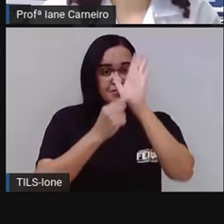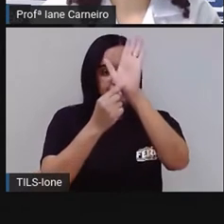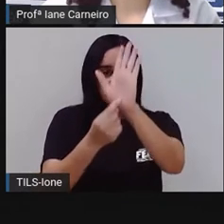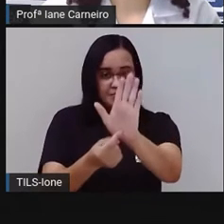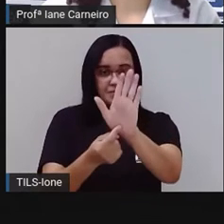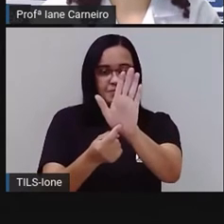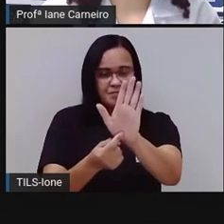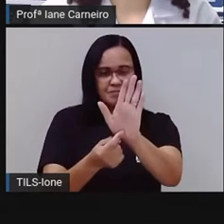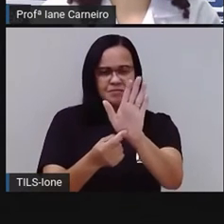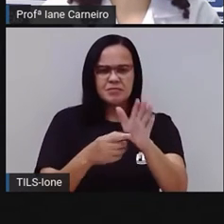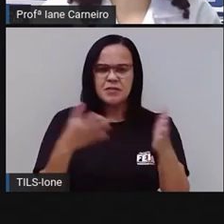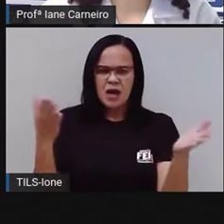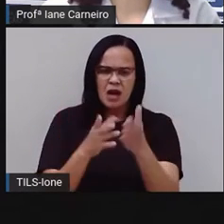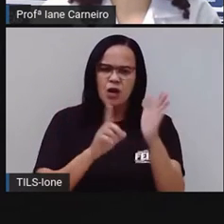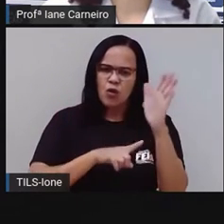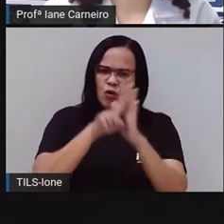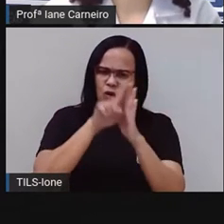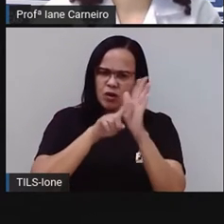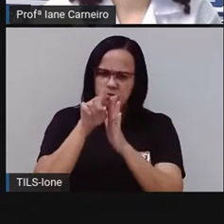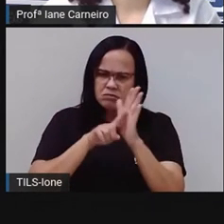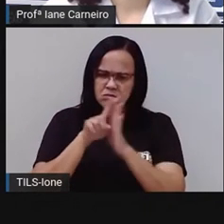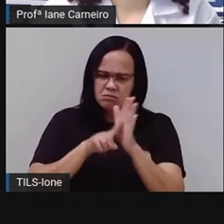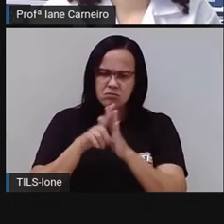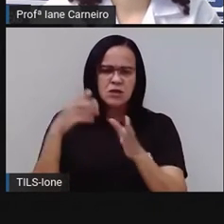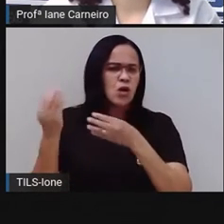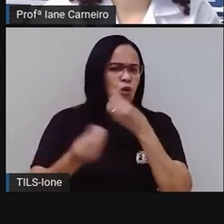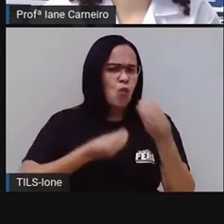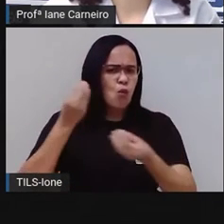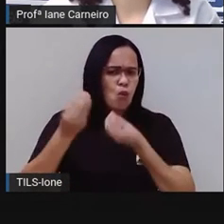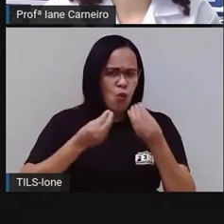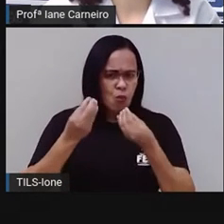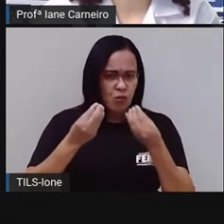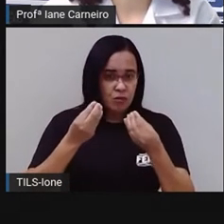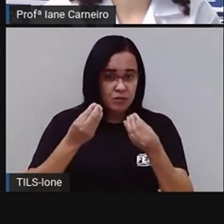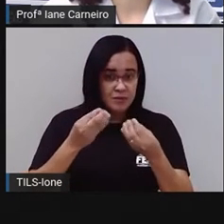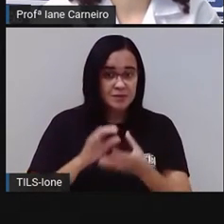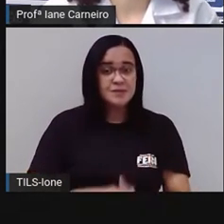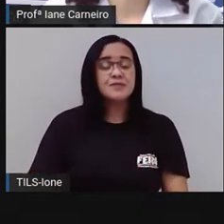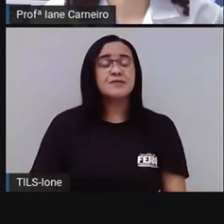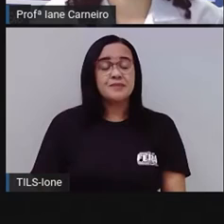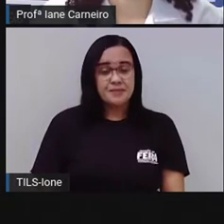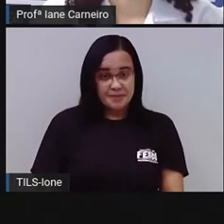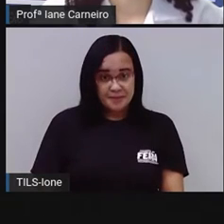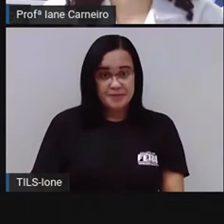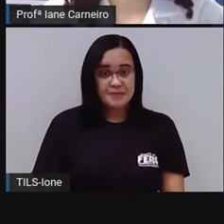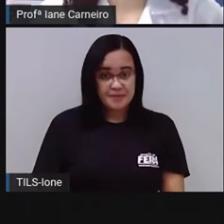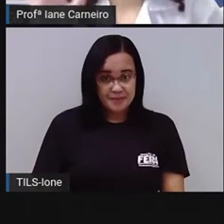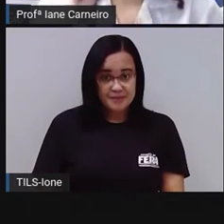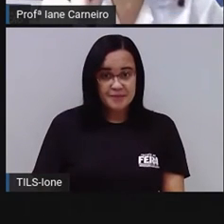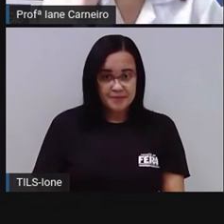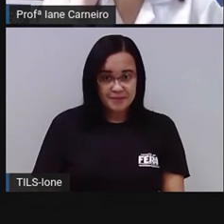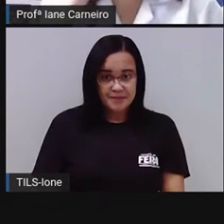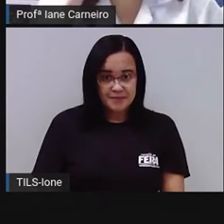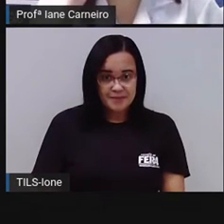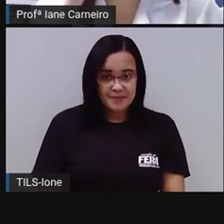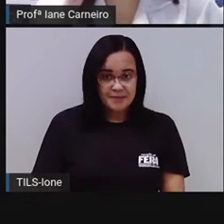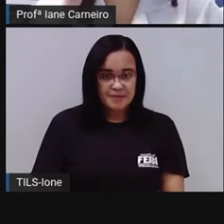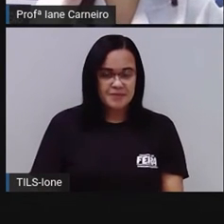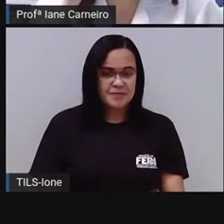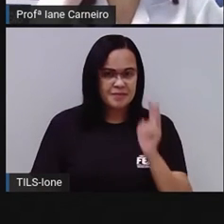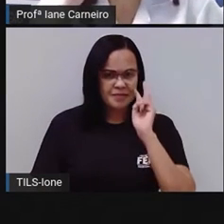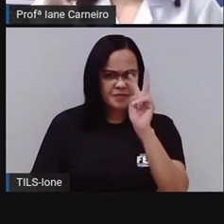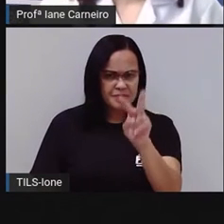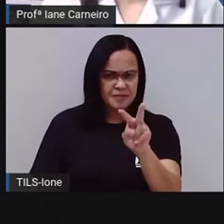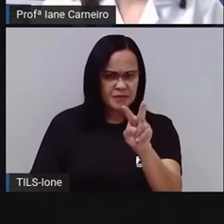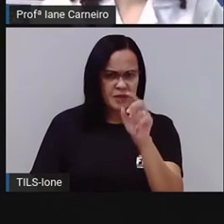a gente analisar, certo? Então, vamos lá. Deixa eu ajustar aqui. Pronto. Então, essa aqui foi a adivinha que a Pró